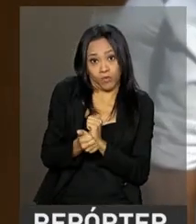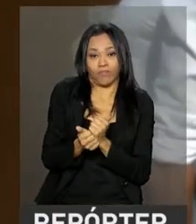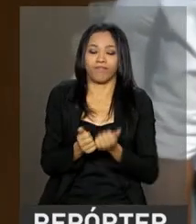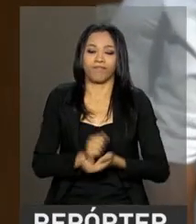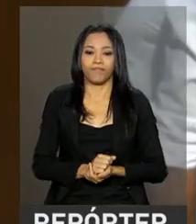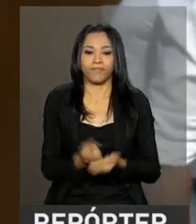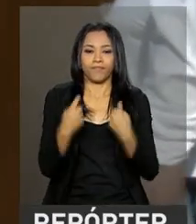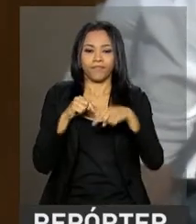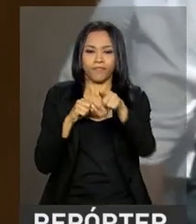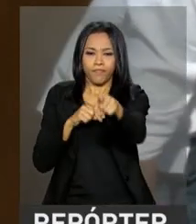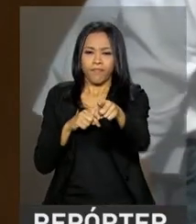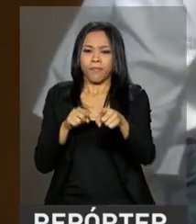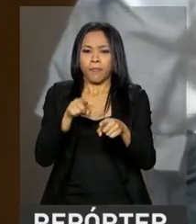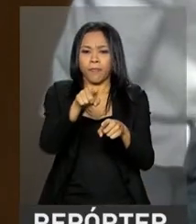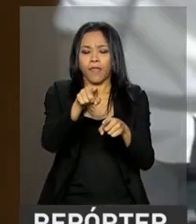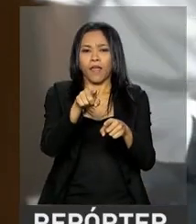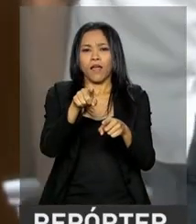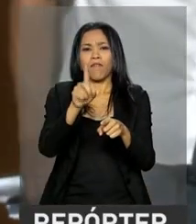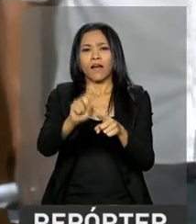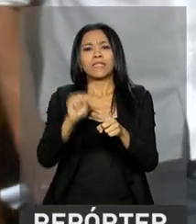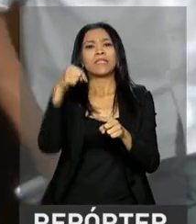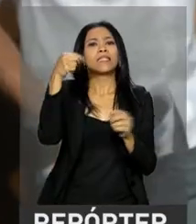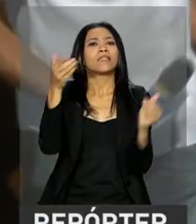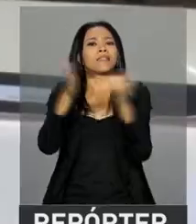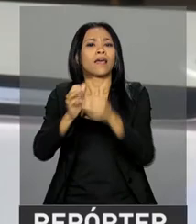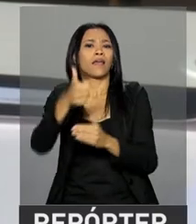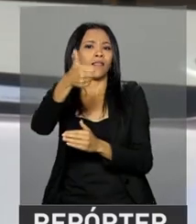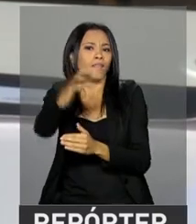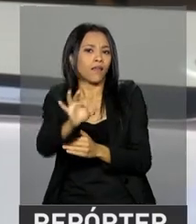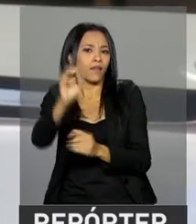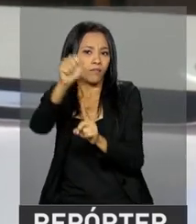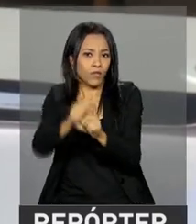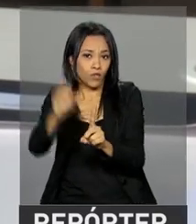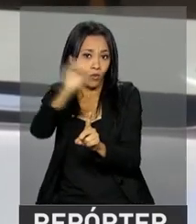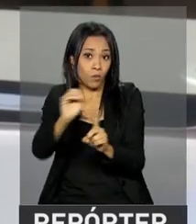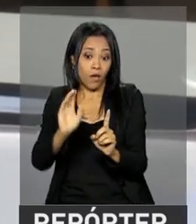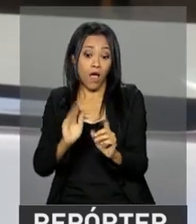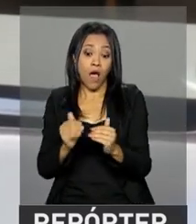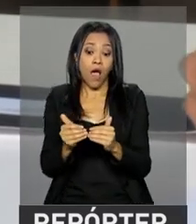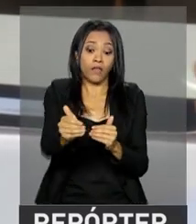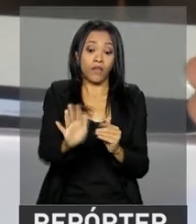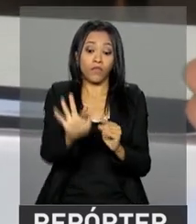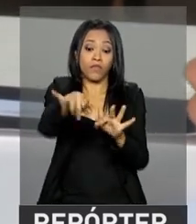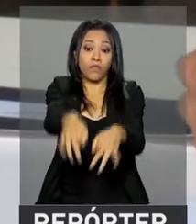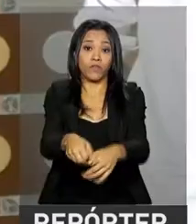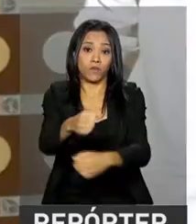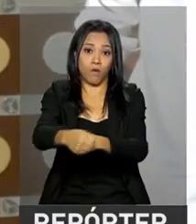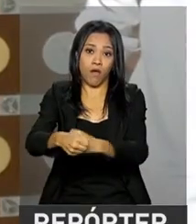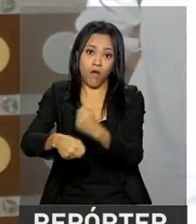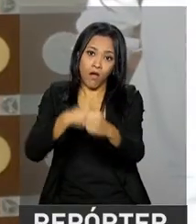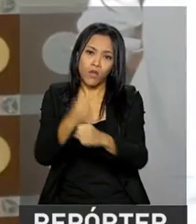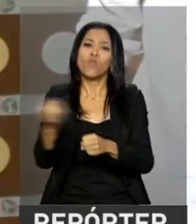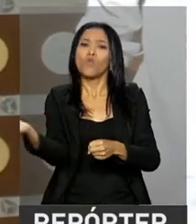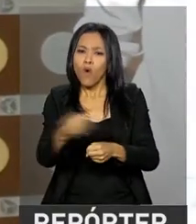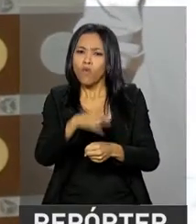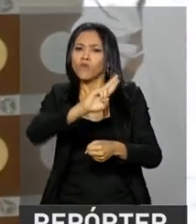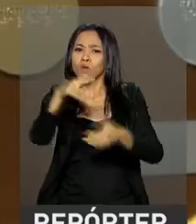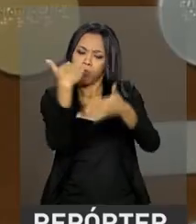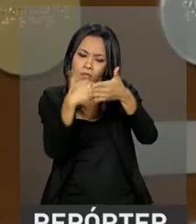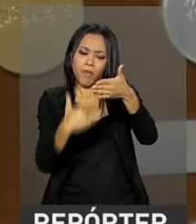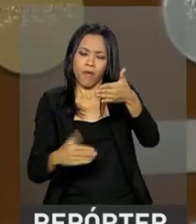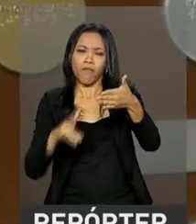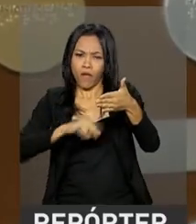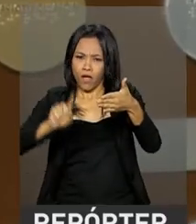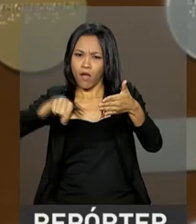indicações para o programa vão até 10 de outubro. Até o fim do ano, novas listas com contemplados vão ser divulgadas.